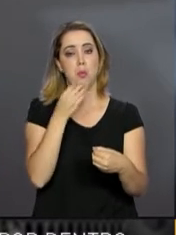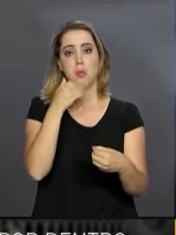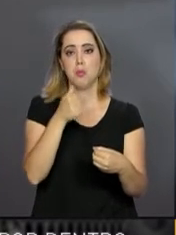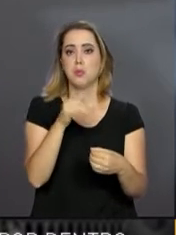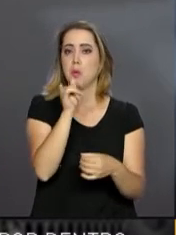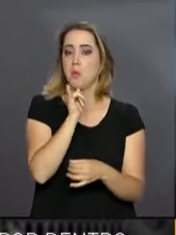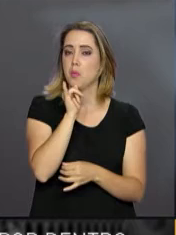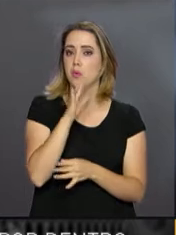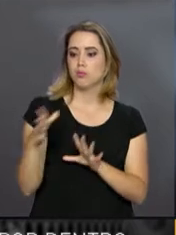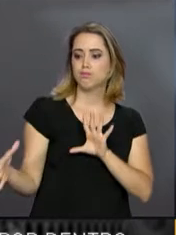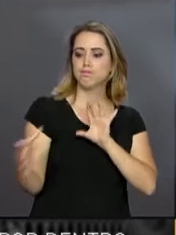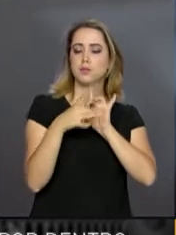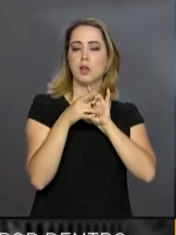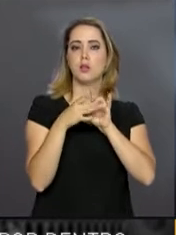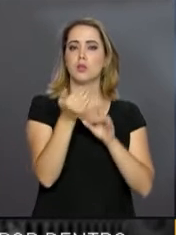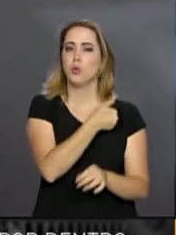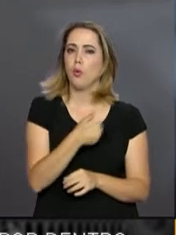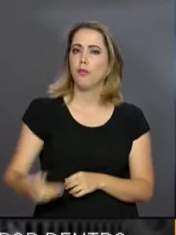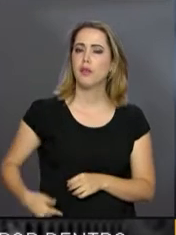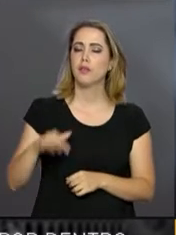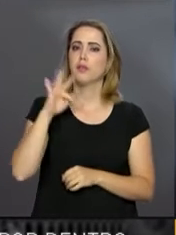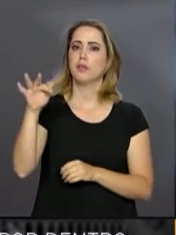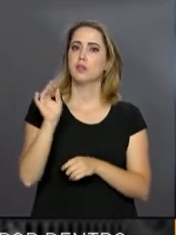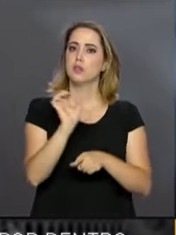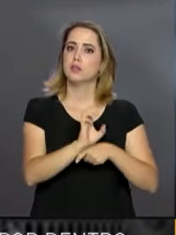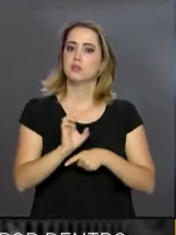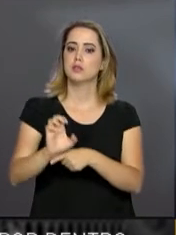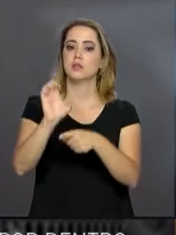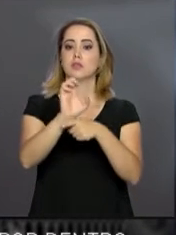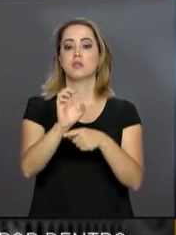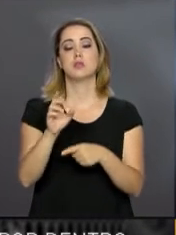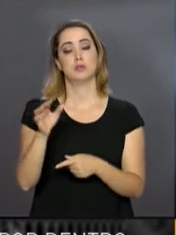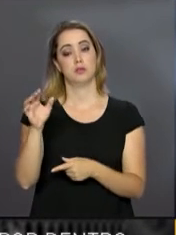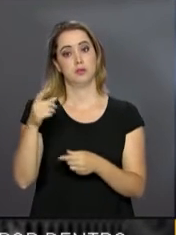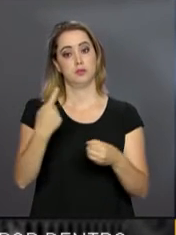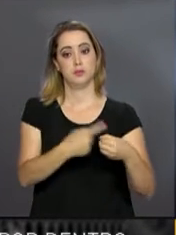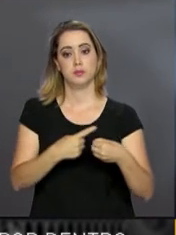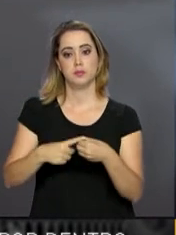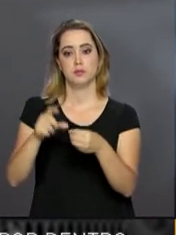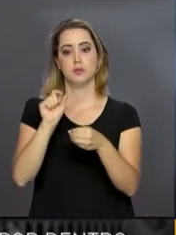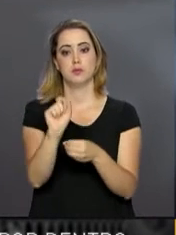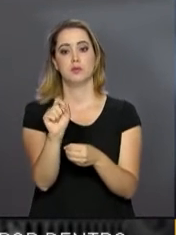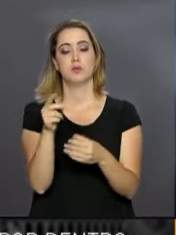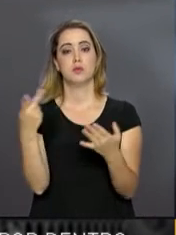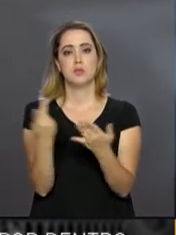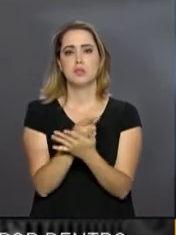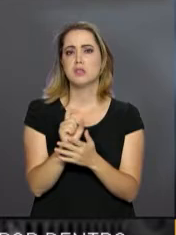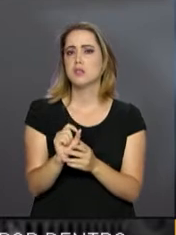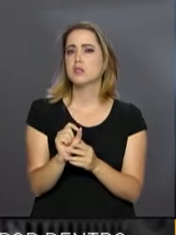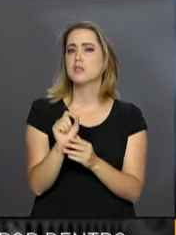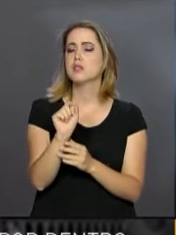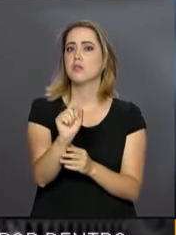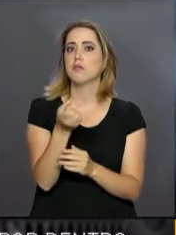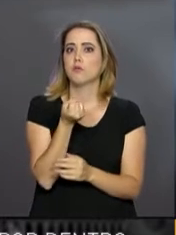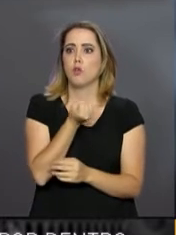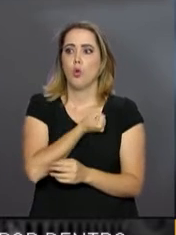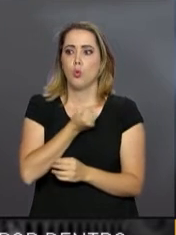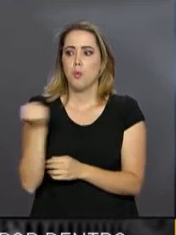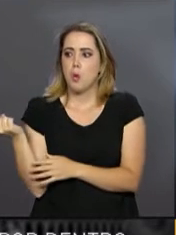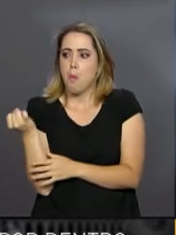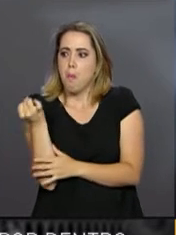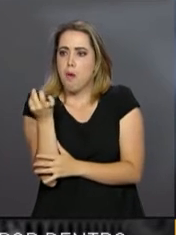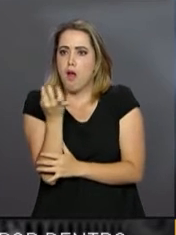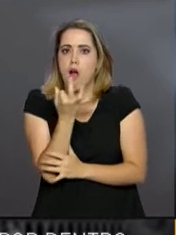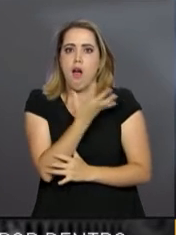Governo Federal, Estadual e Municipal. Uma vez que se detectou um aumento vertiginoso dos